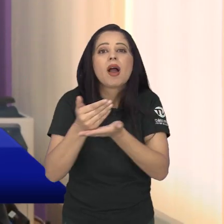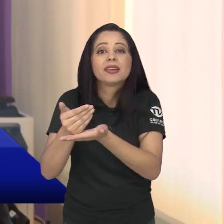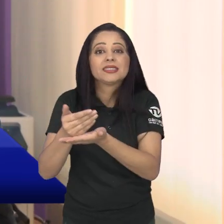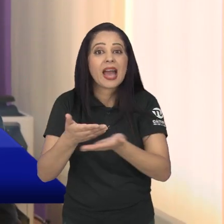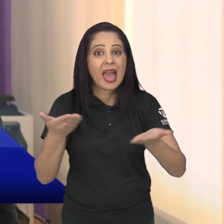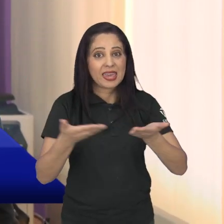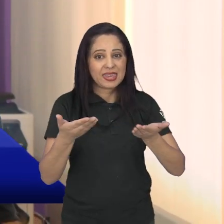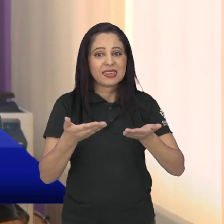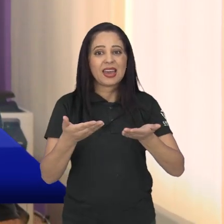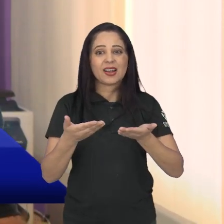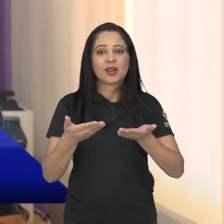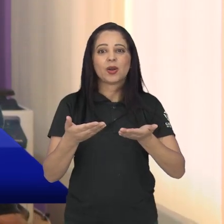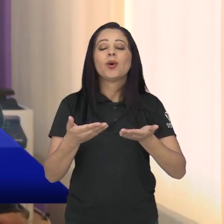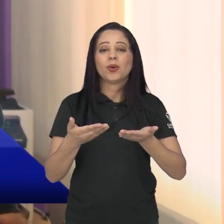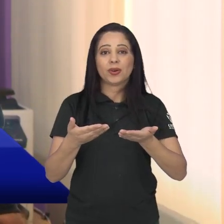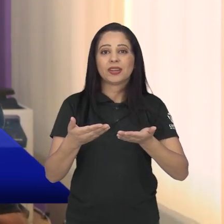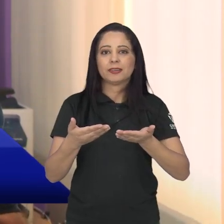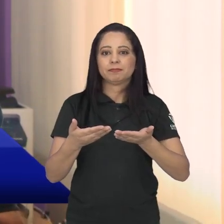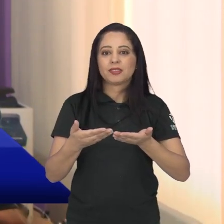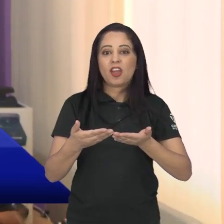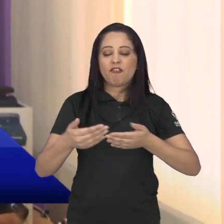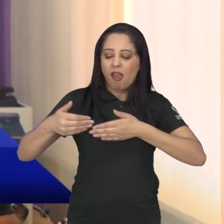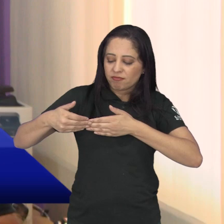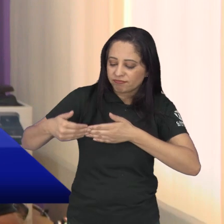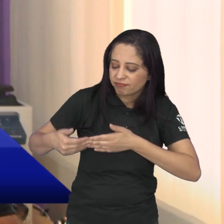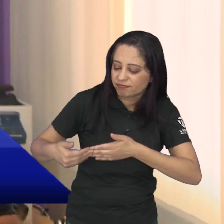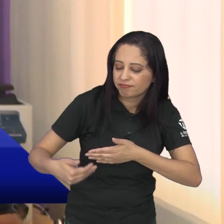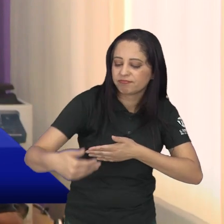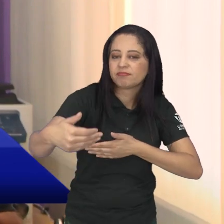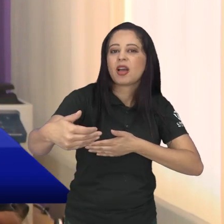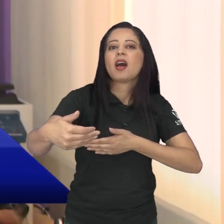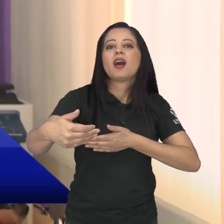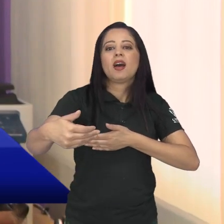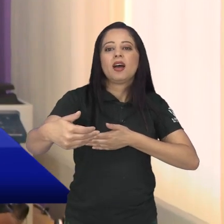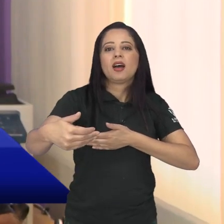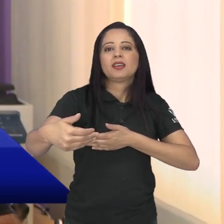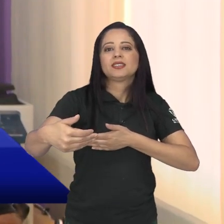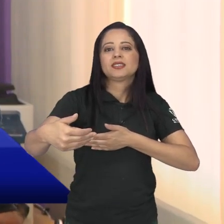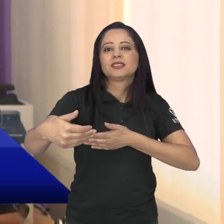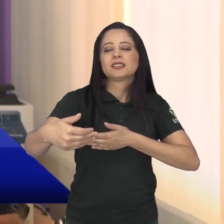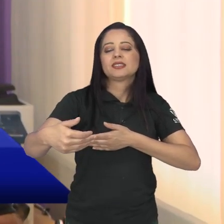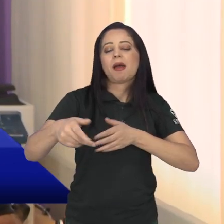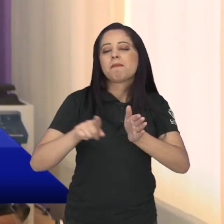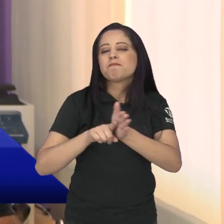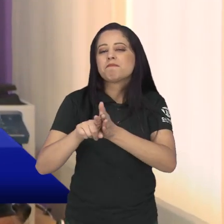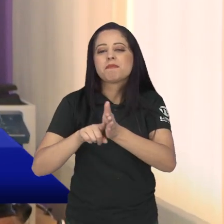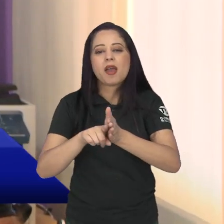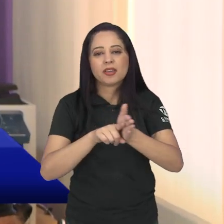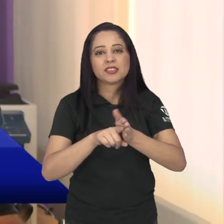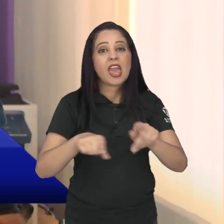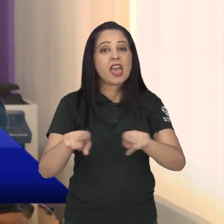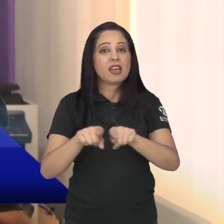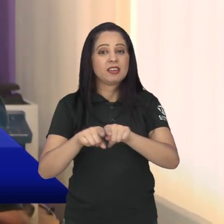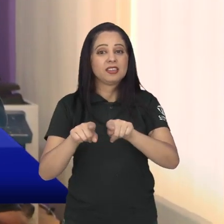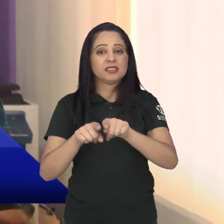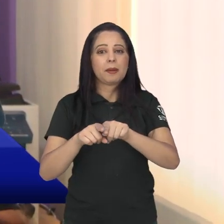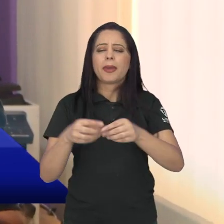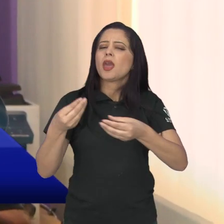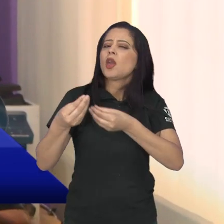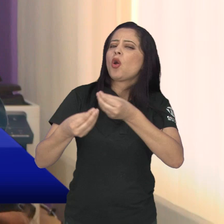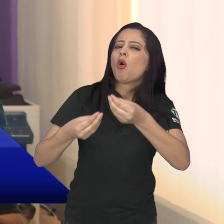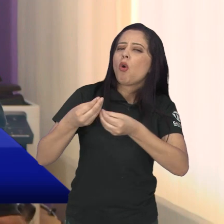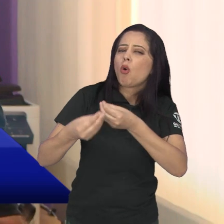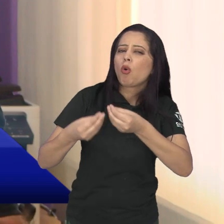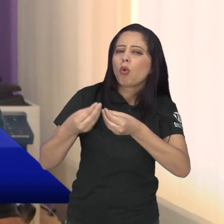culturais e agora a gente vai trabalhar as próximas etapas dessa consulta pública e também